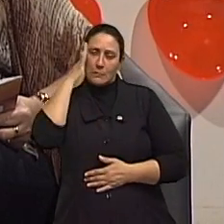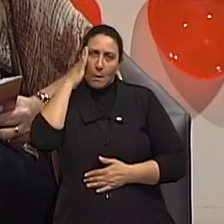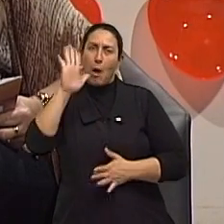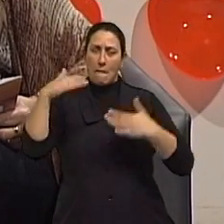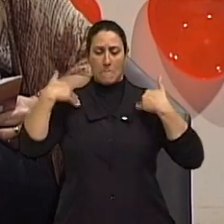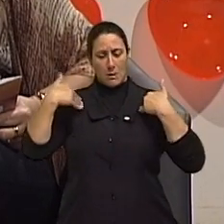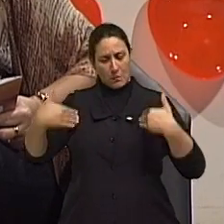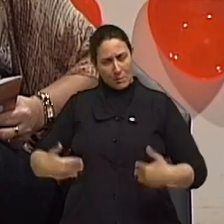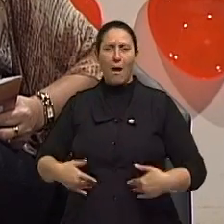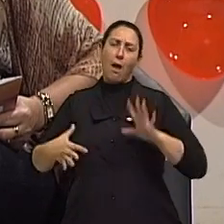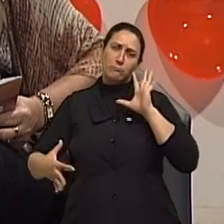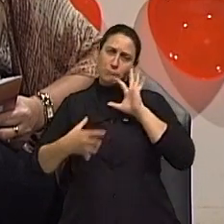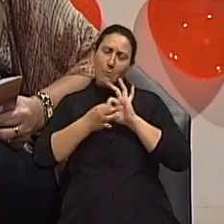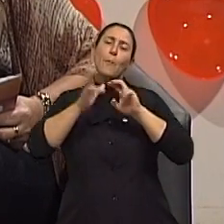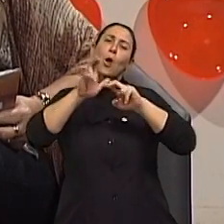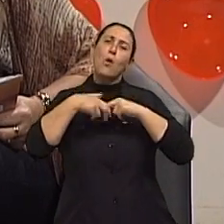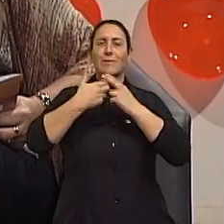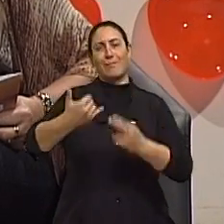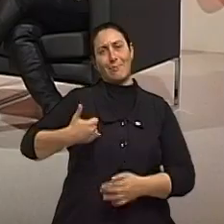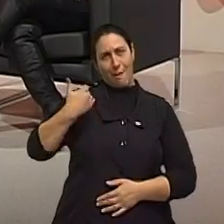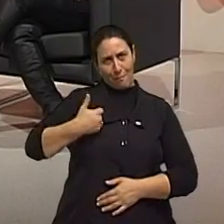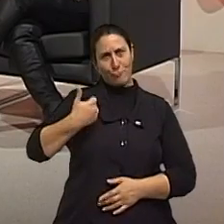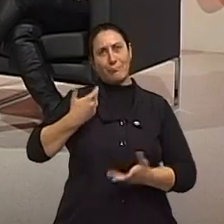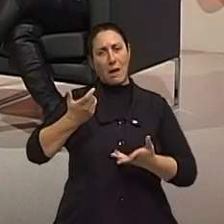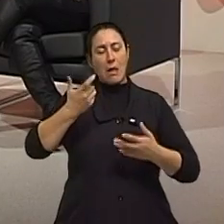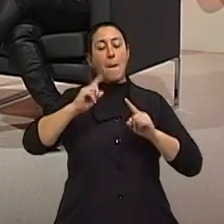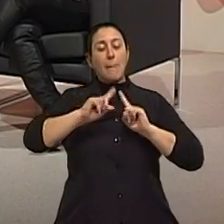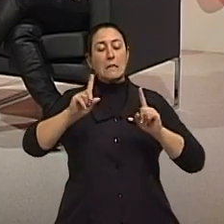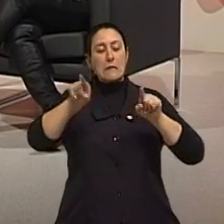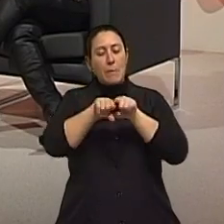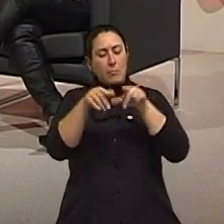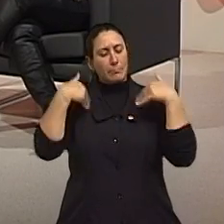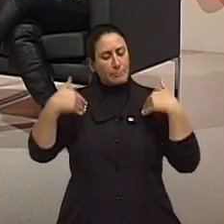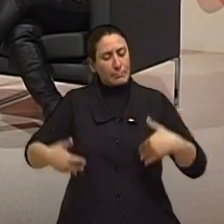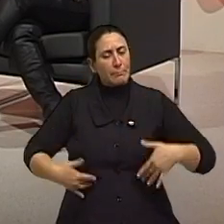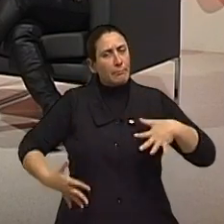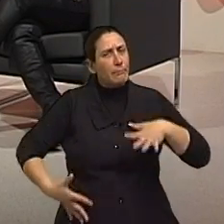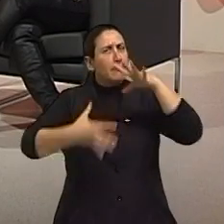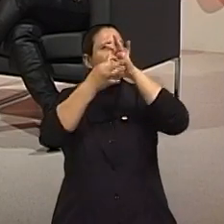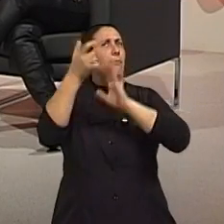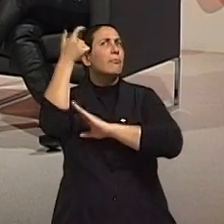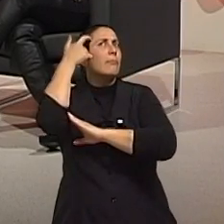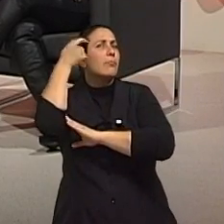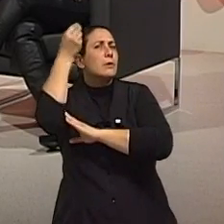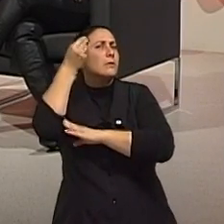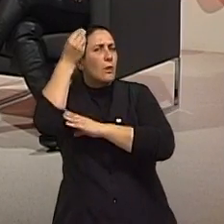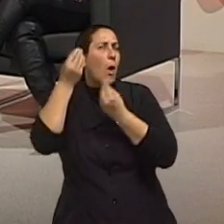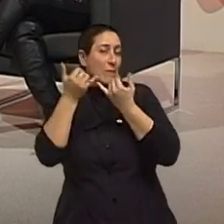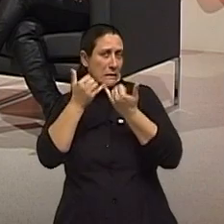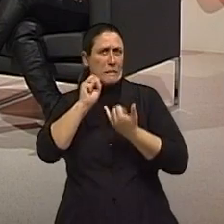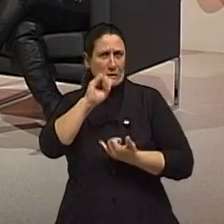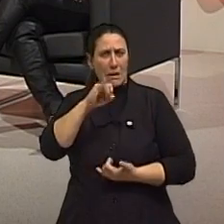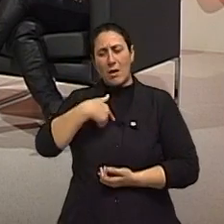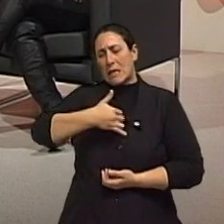física está conectada diretamente com a saúde psíquica. se é um idoso triste, ele vai ficar com o corpo mais